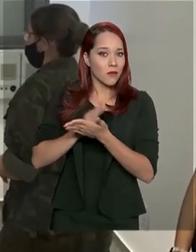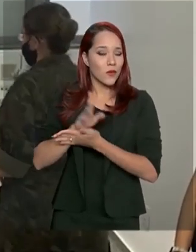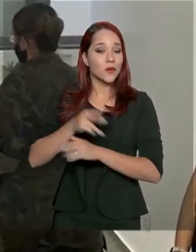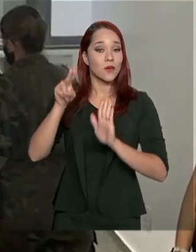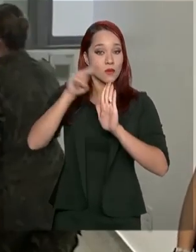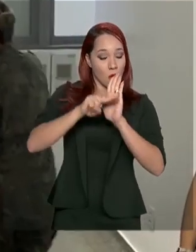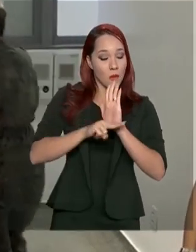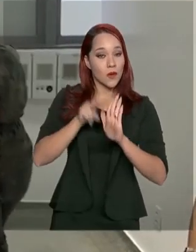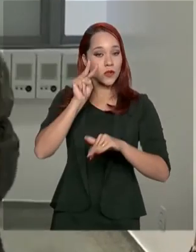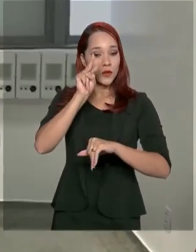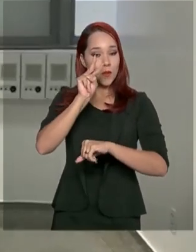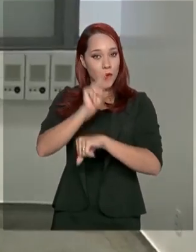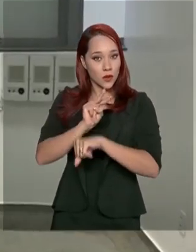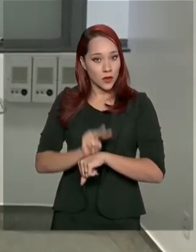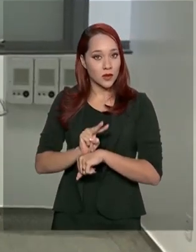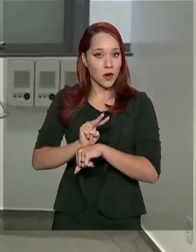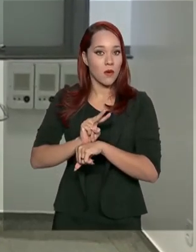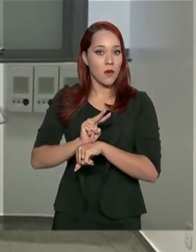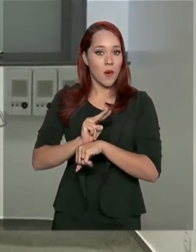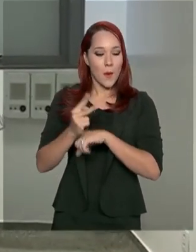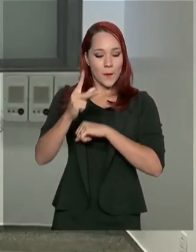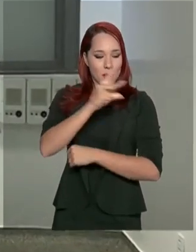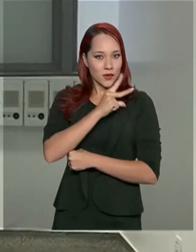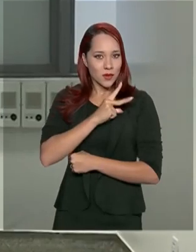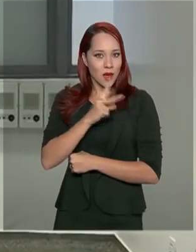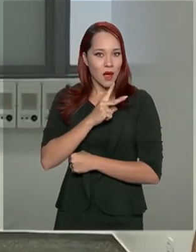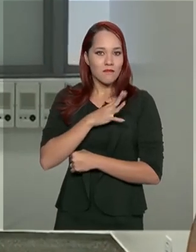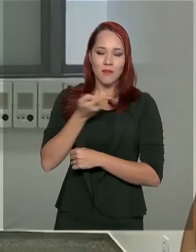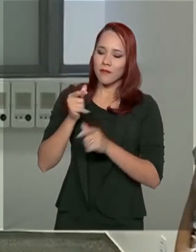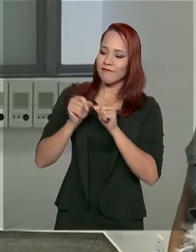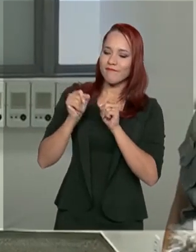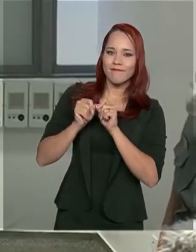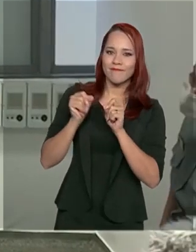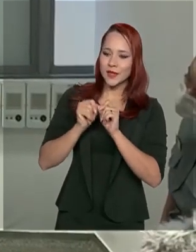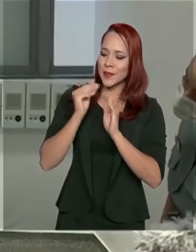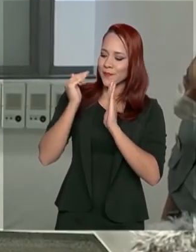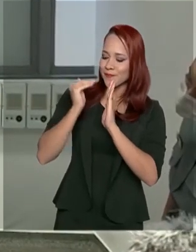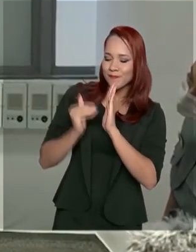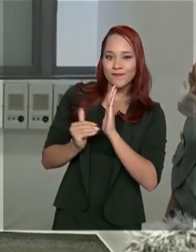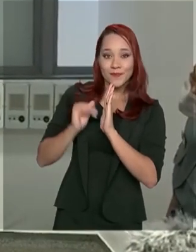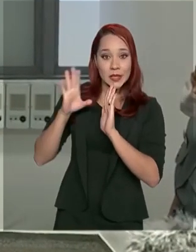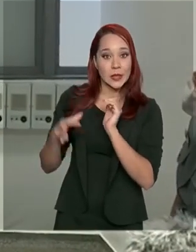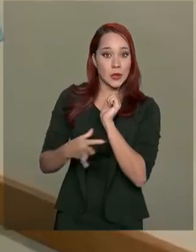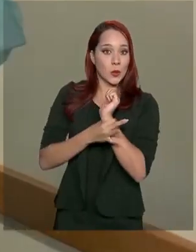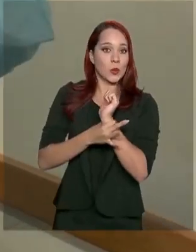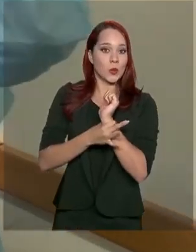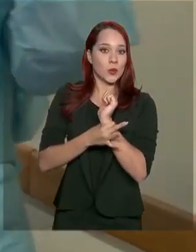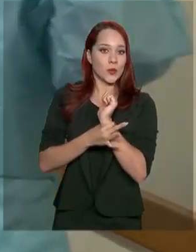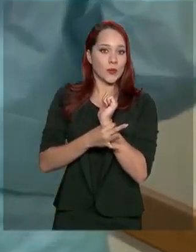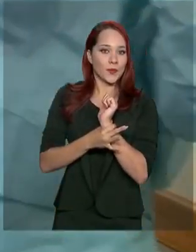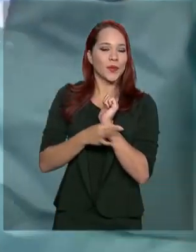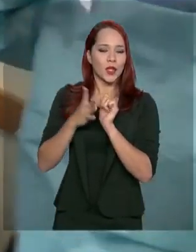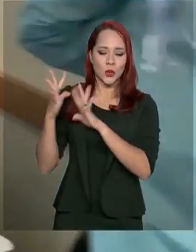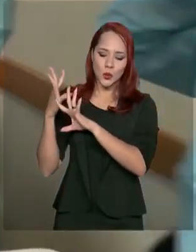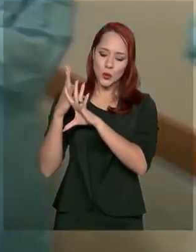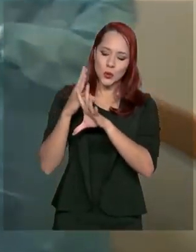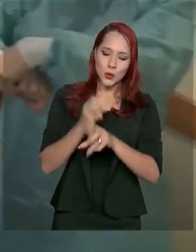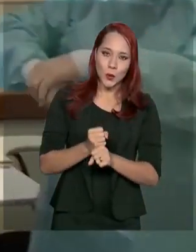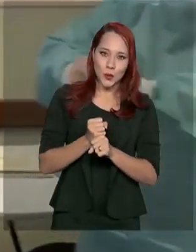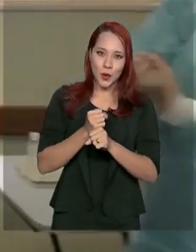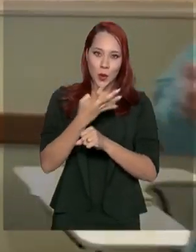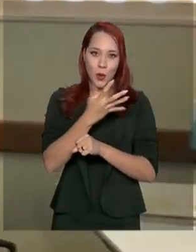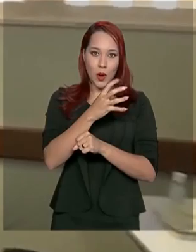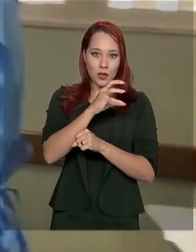normas de proteção individual para a realização de procedimentos de forma segura. Ao todo, foram abertas